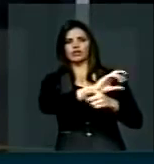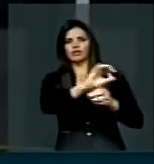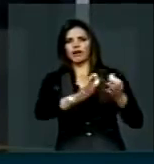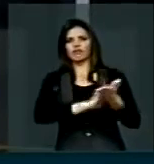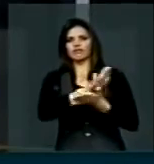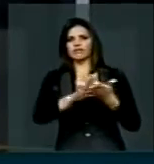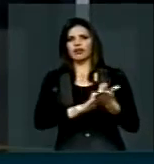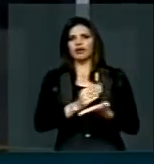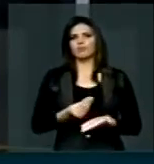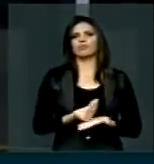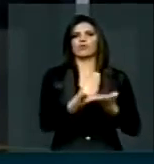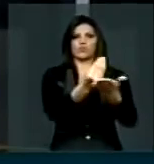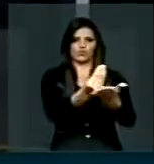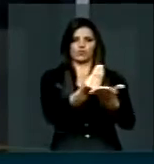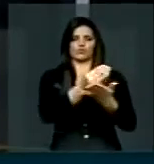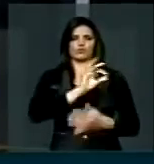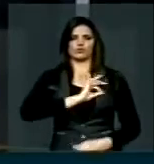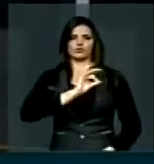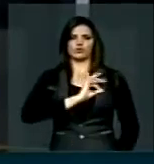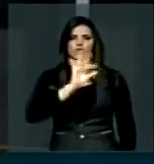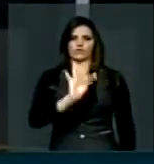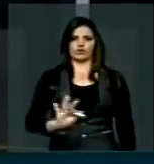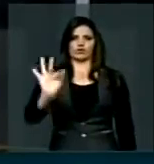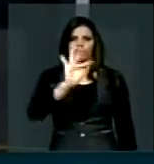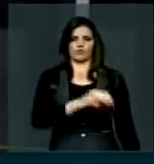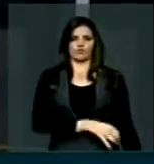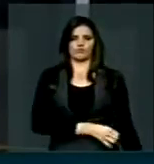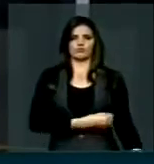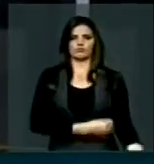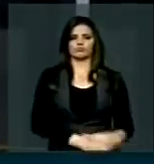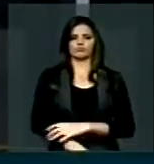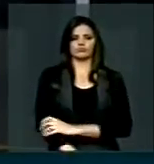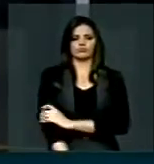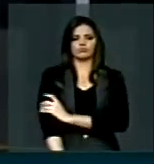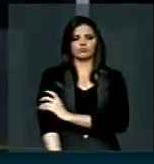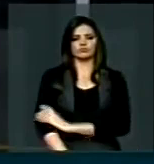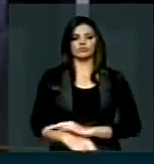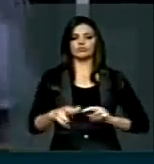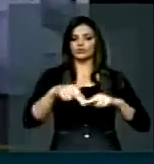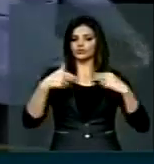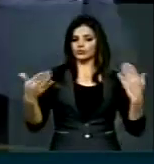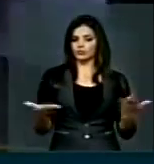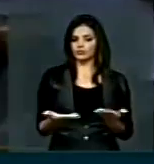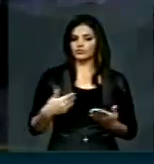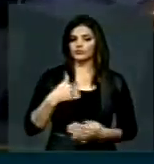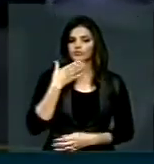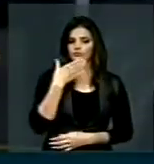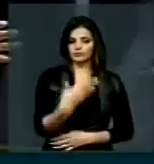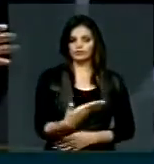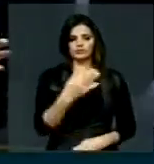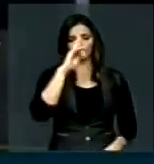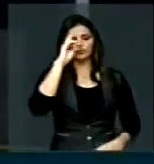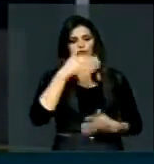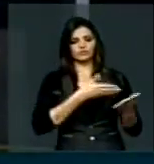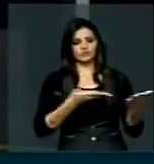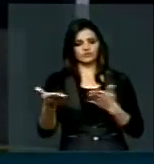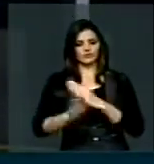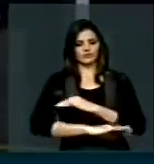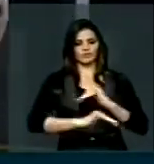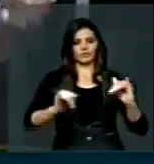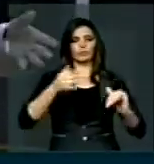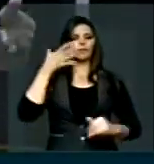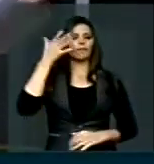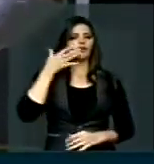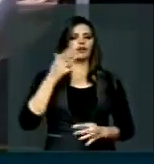Polícia Rodoviária Federal. Por isso que, vindo aqui, nesse pronunciamento, que eu vou pedir que V. Exª o encaminhe, que eu fiz um